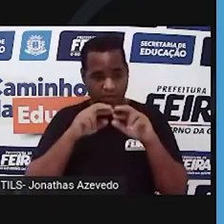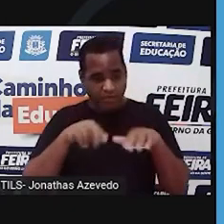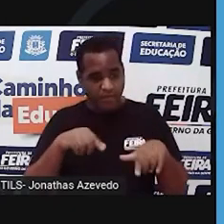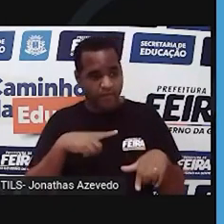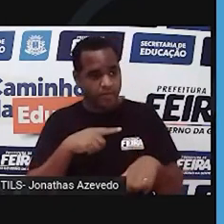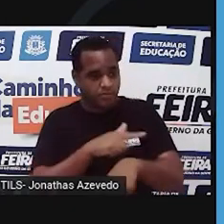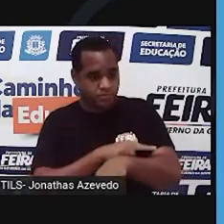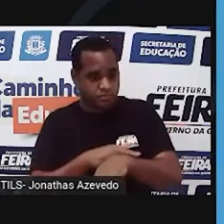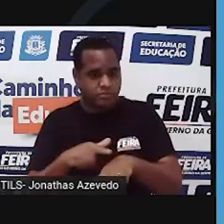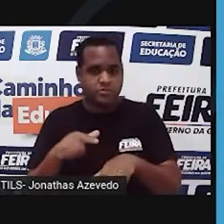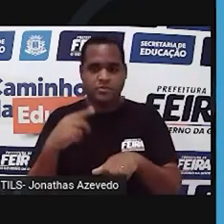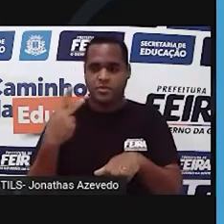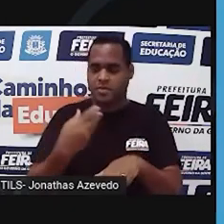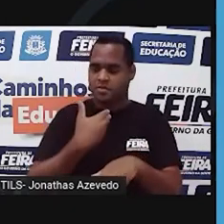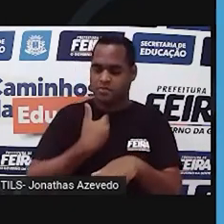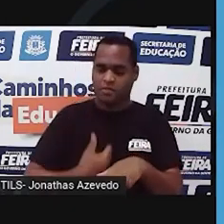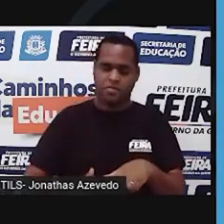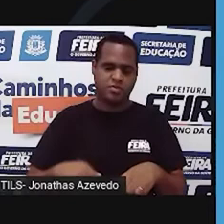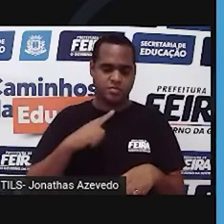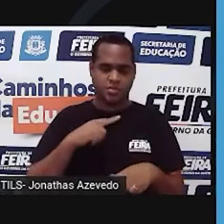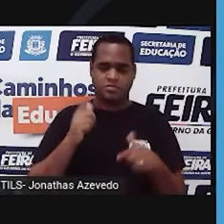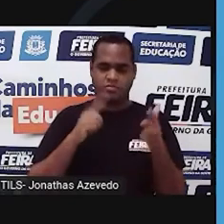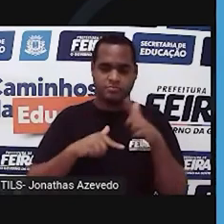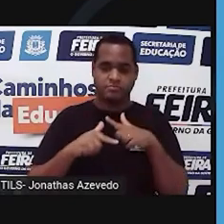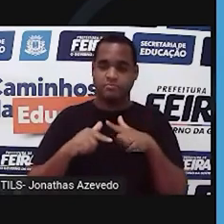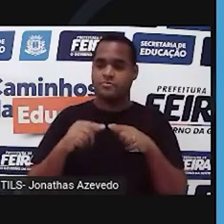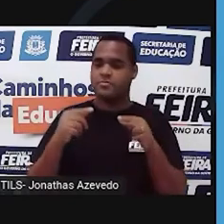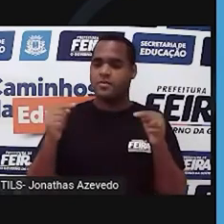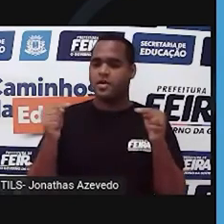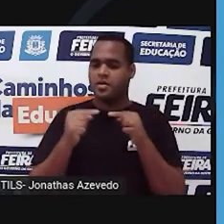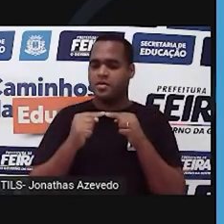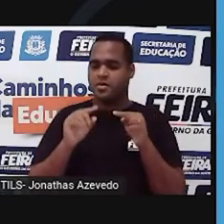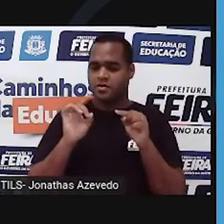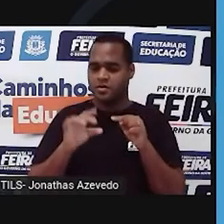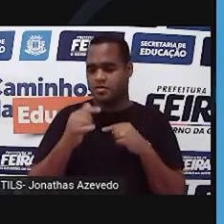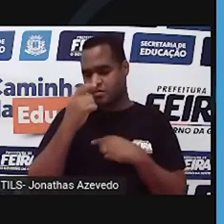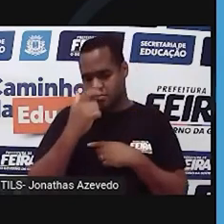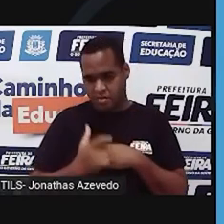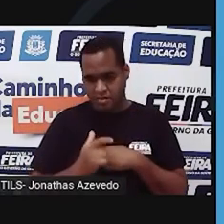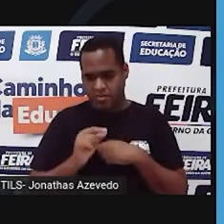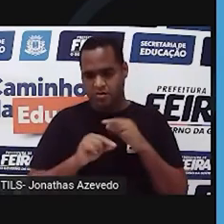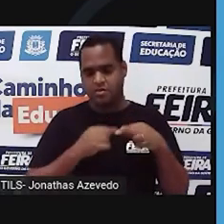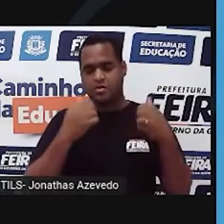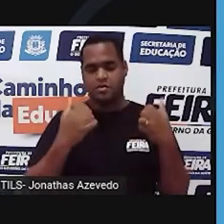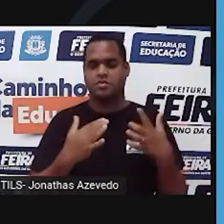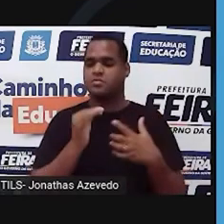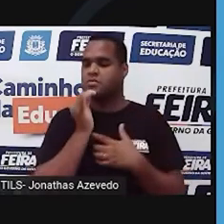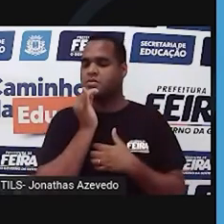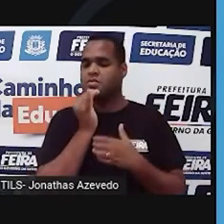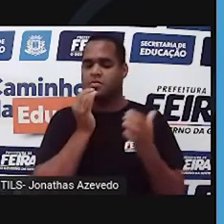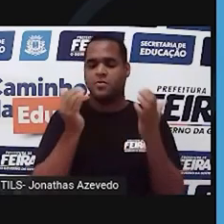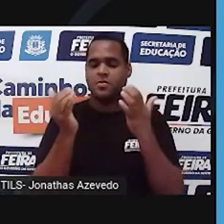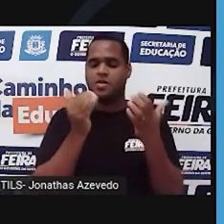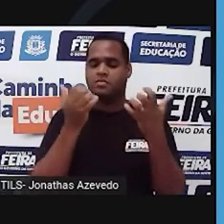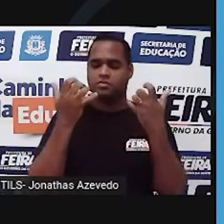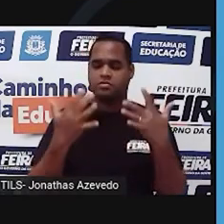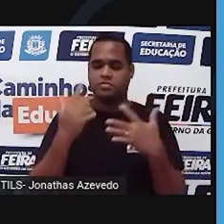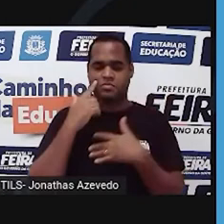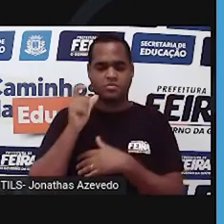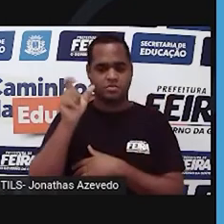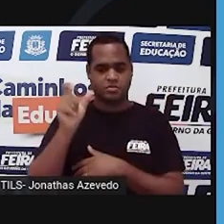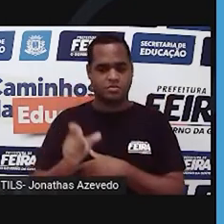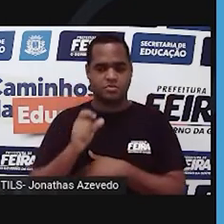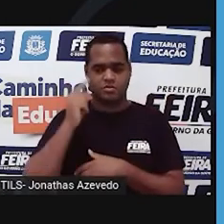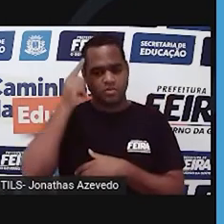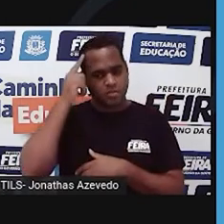e fisiológicas. O fenótipo, então, vai ser a expressão do genótipo. Se eu tenho, por exemplo, um genótipo que determina que a cor do meu